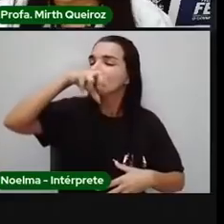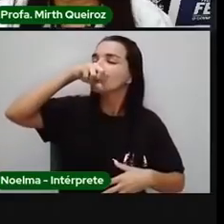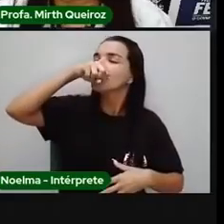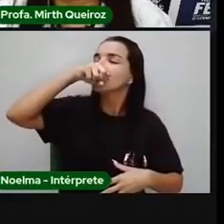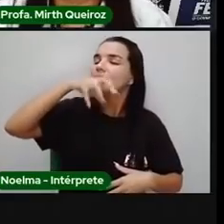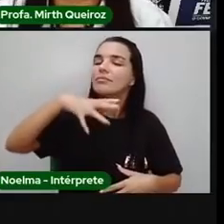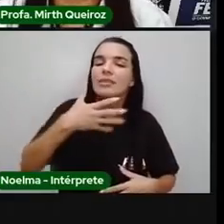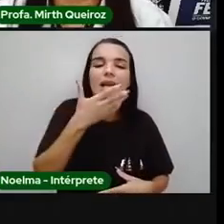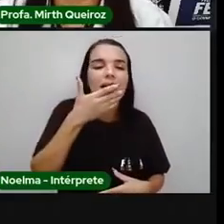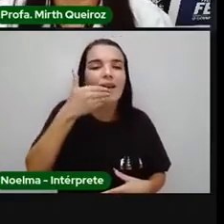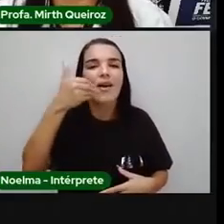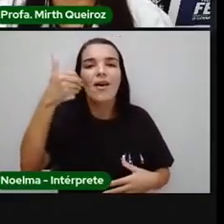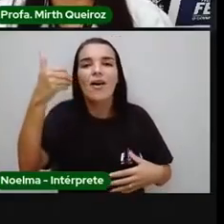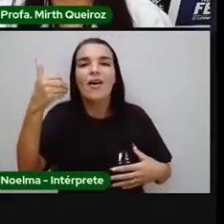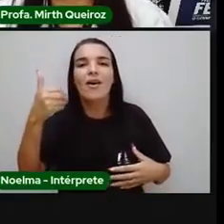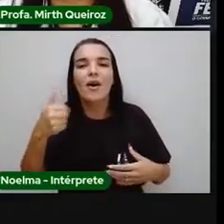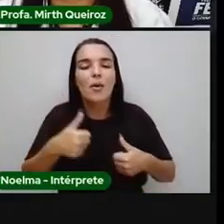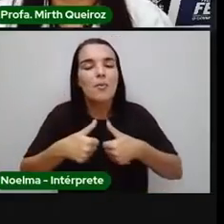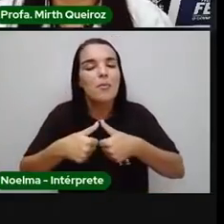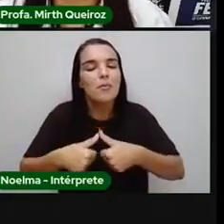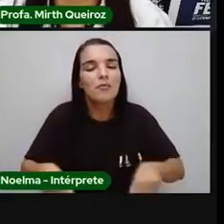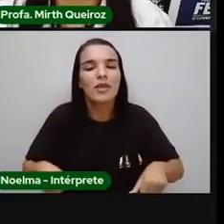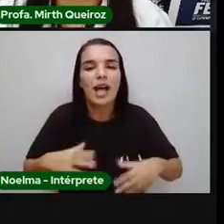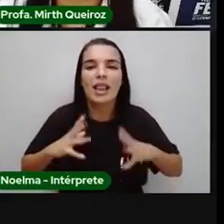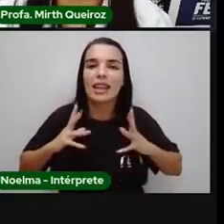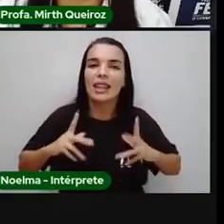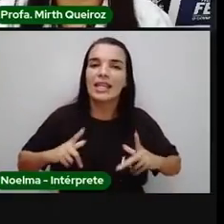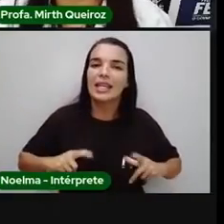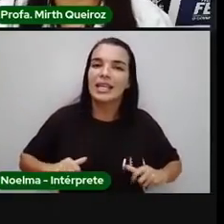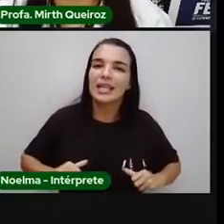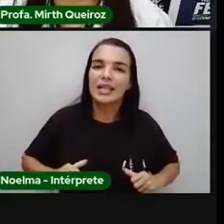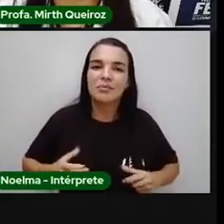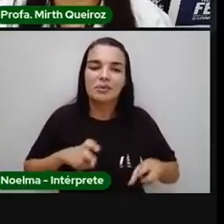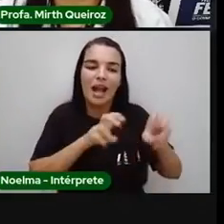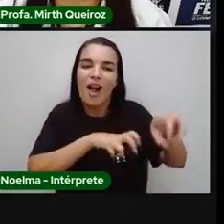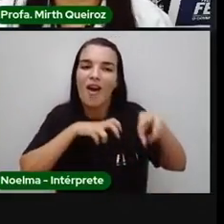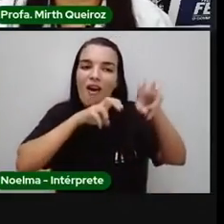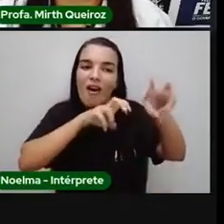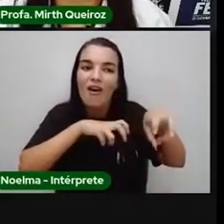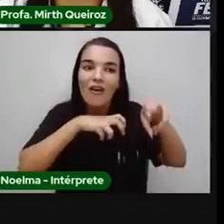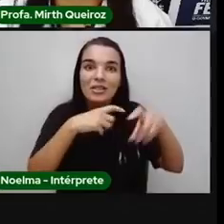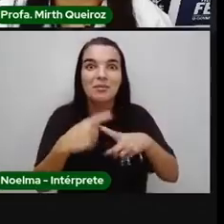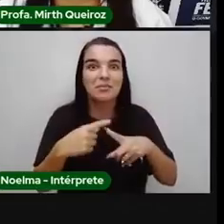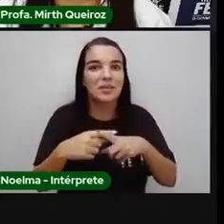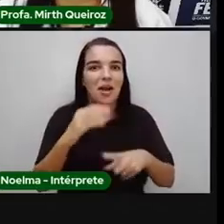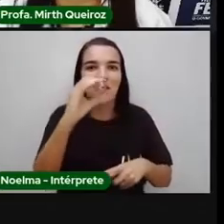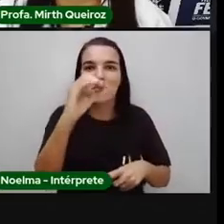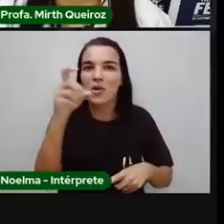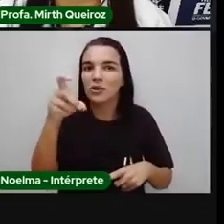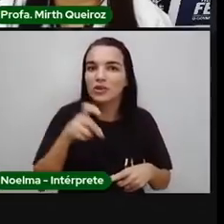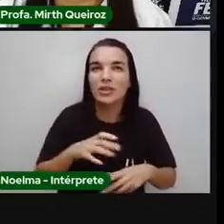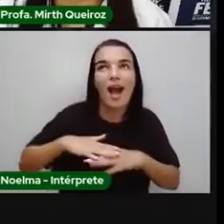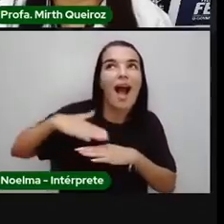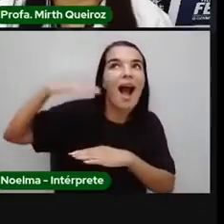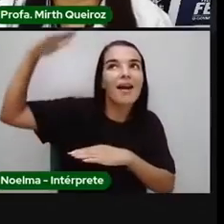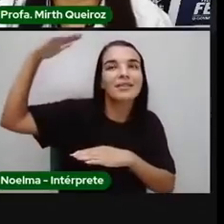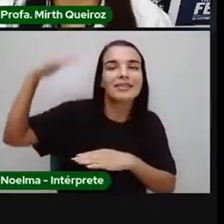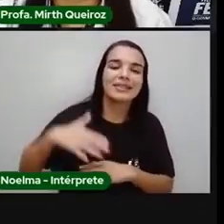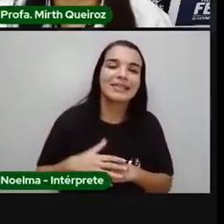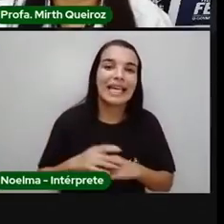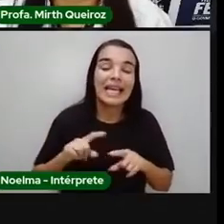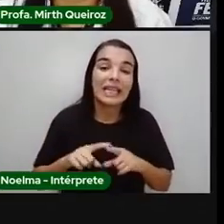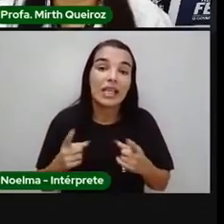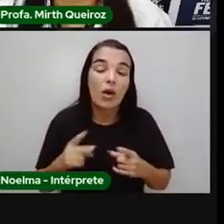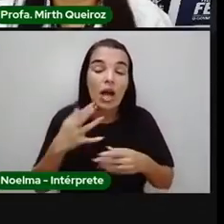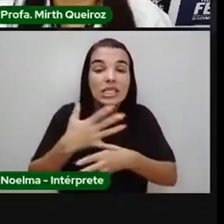melhor, né? Porque o ambiente, ele tá limpo, né? Produção de oxigênio tá lá em cima, naquela área ali. Enquanto